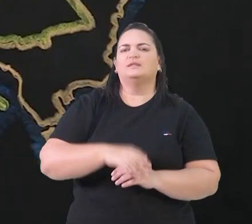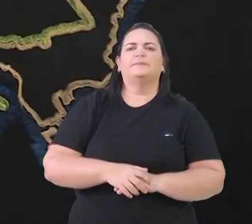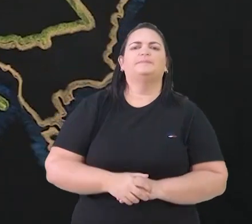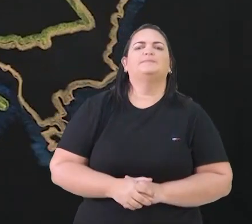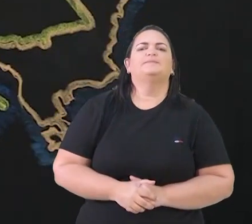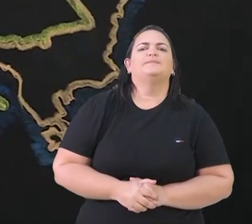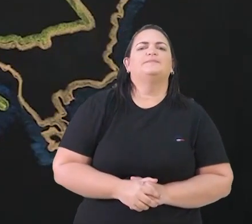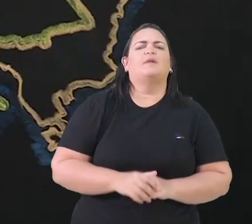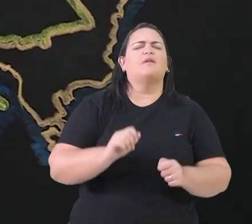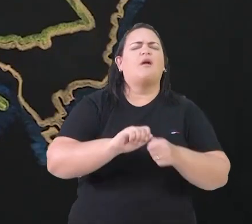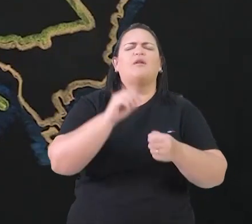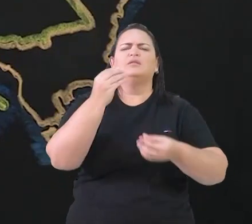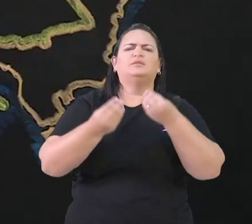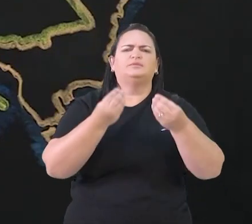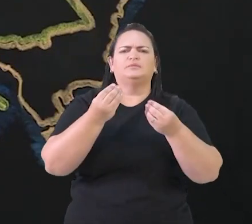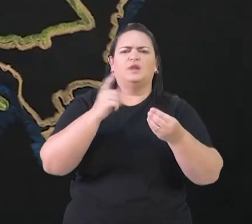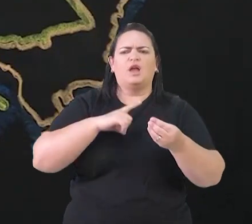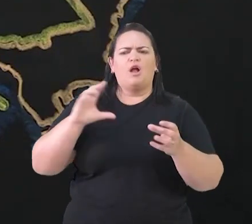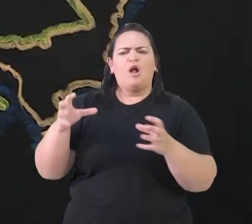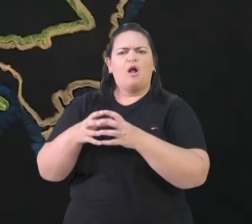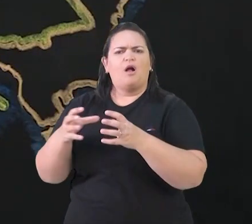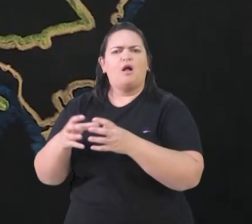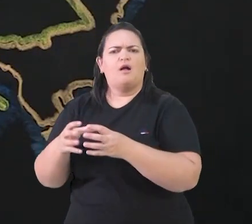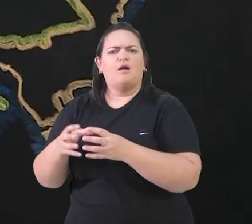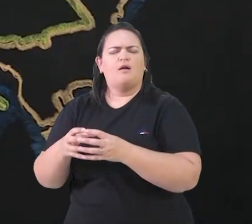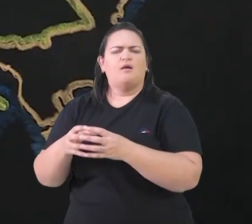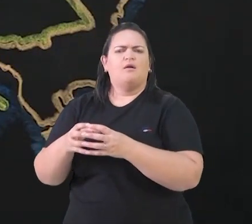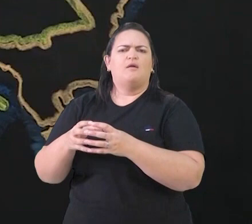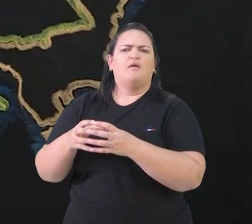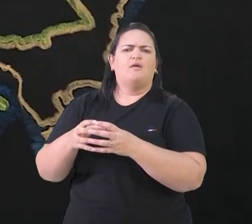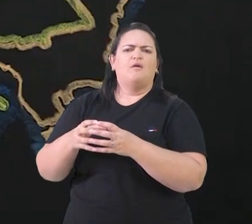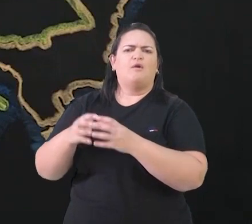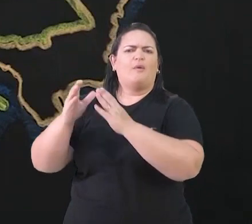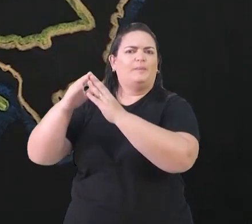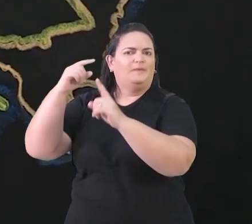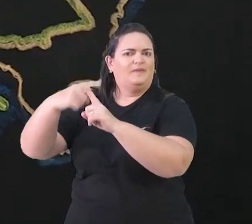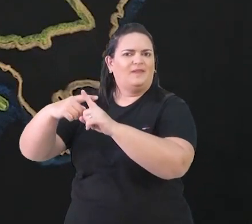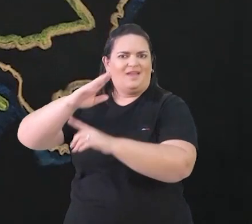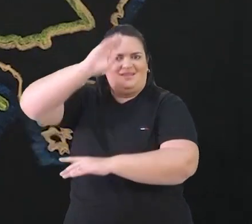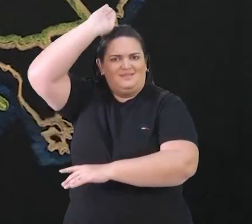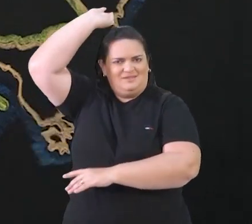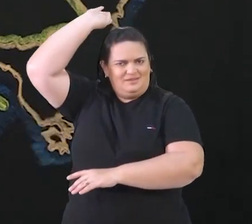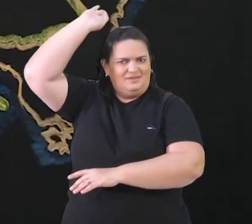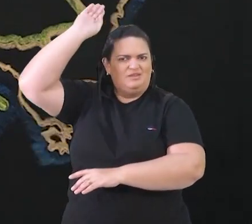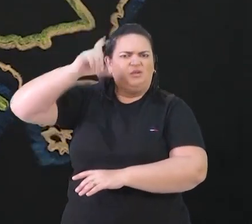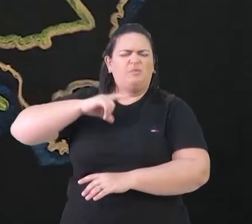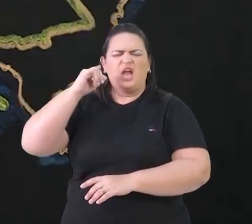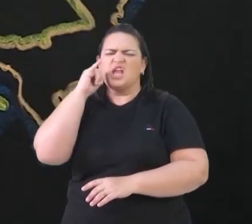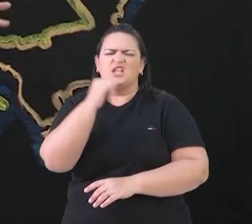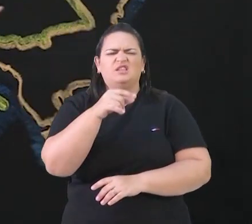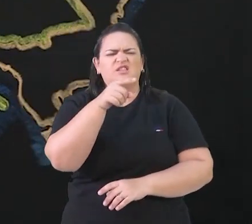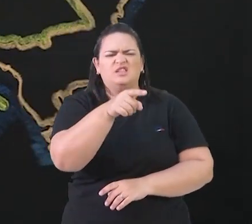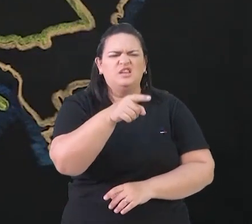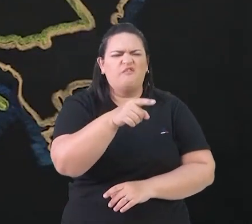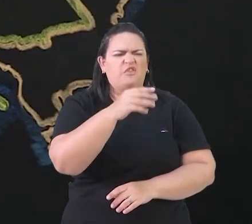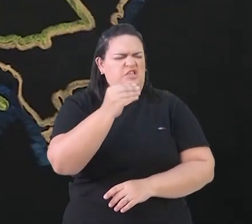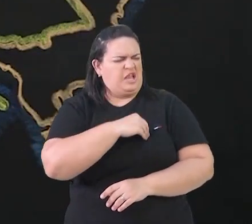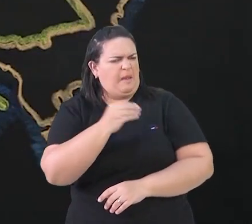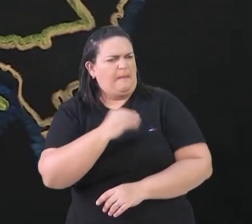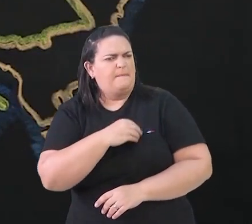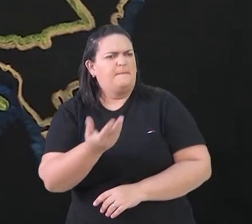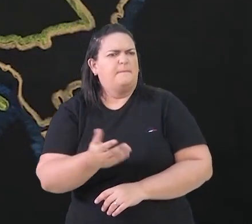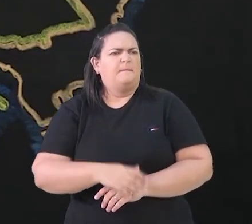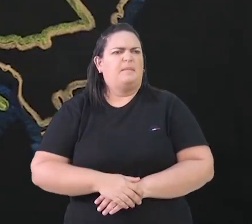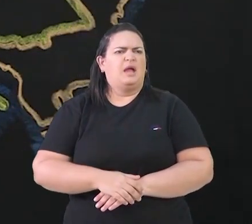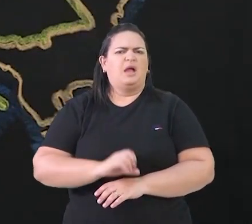Tribunal do Santo Ofício era um órgão da Igreja de Roma, que julgava aqueles que eram considerados herésios, ou seja, que